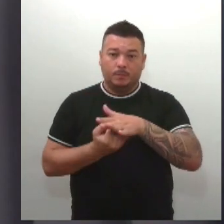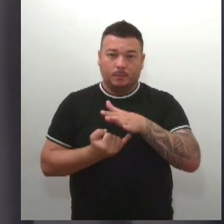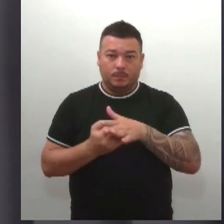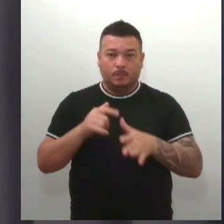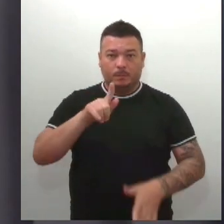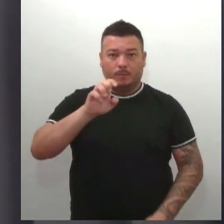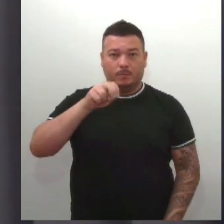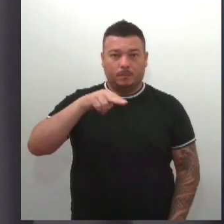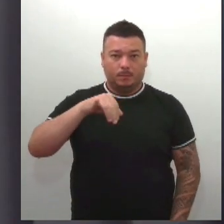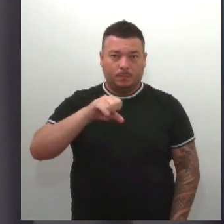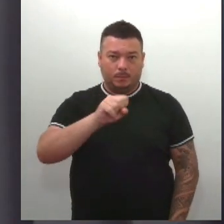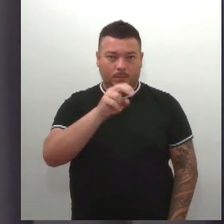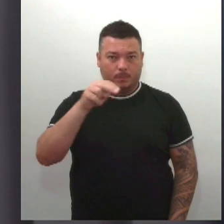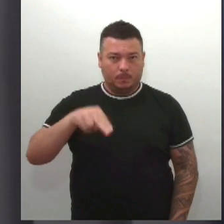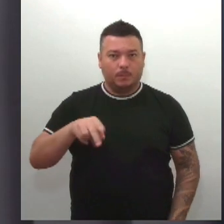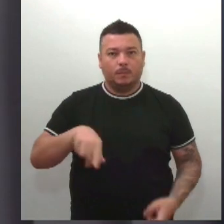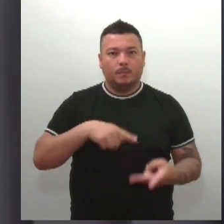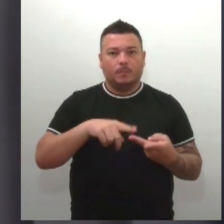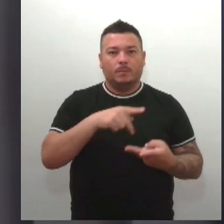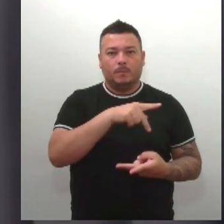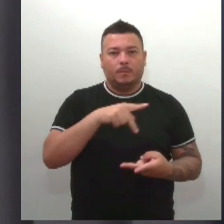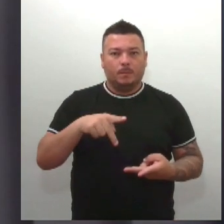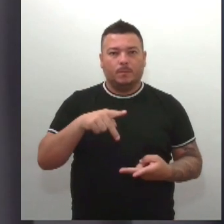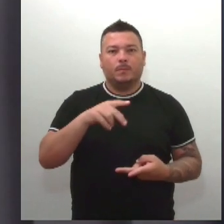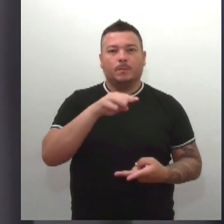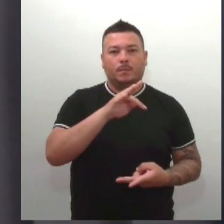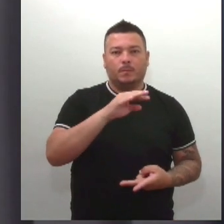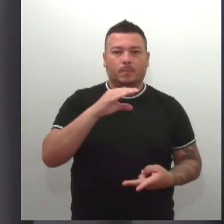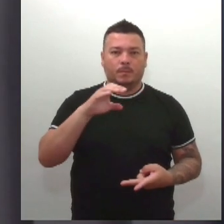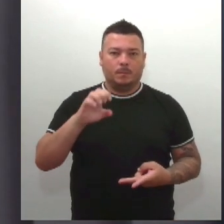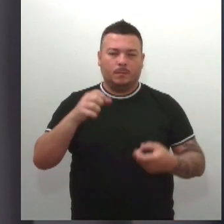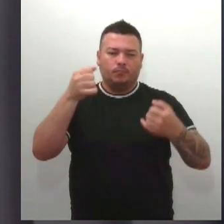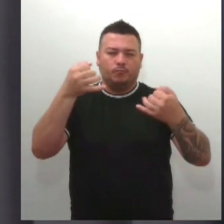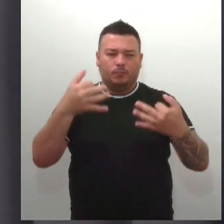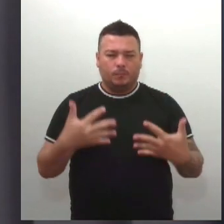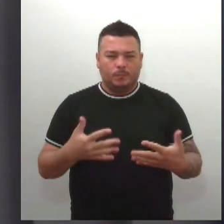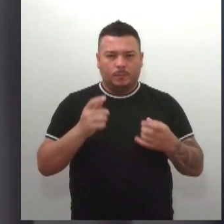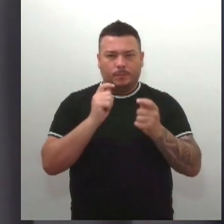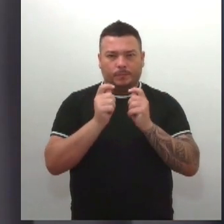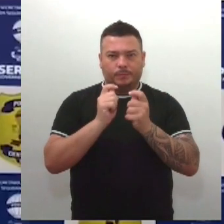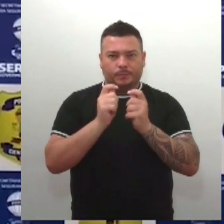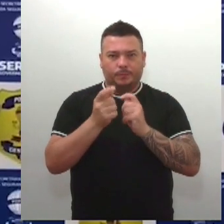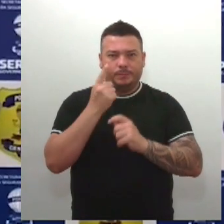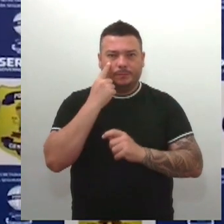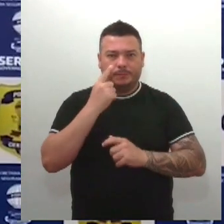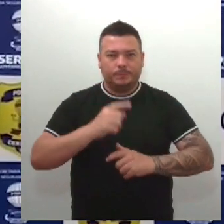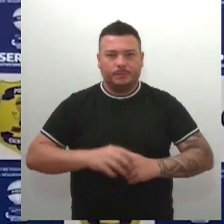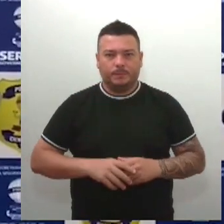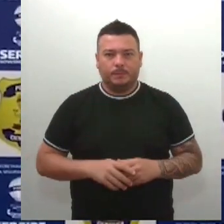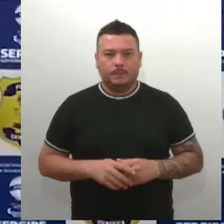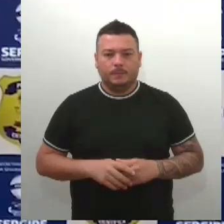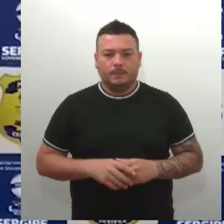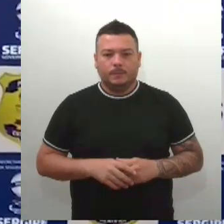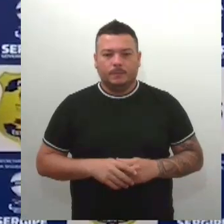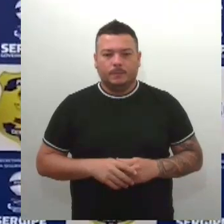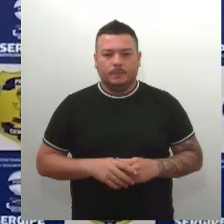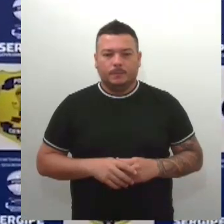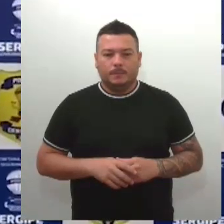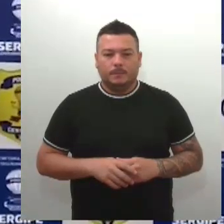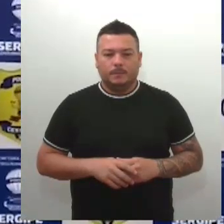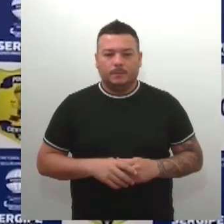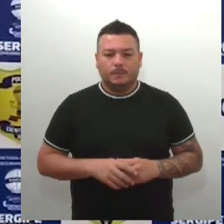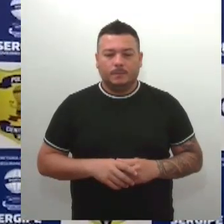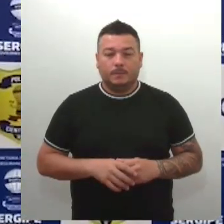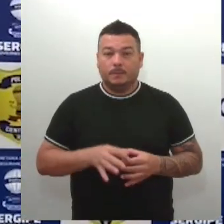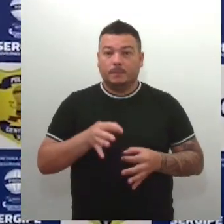presidente do TCE, Suzana Azevedo, falaram sobre esta iniciativa. Acompanhe. O Tribunal de Contas solicitou a